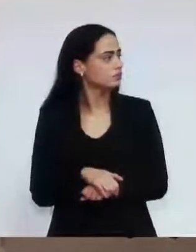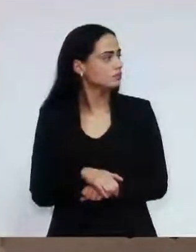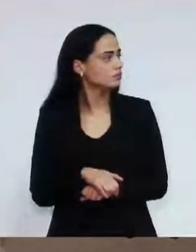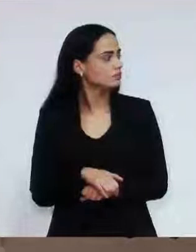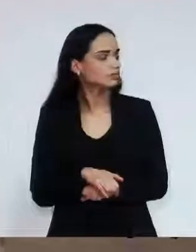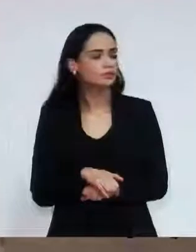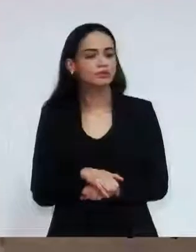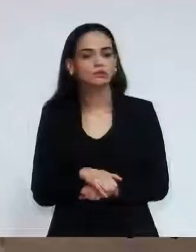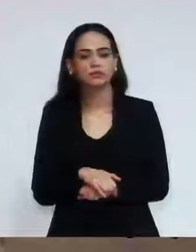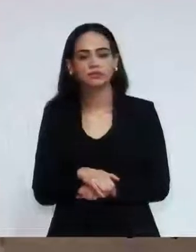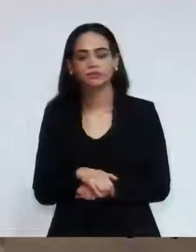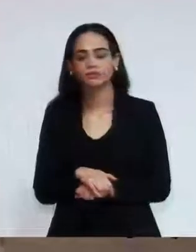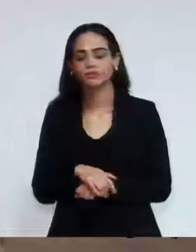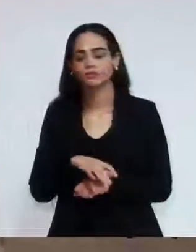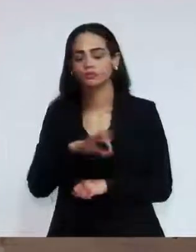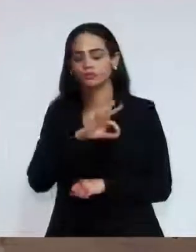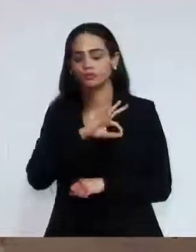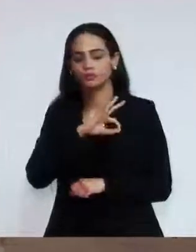guarda municipal,